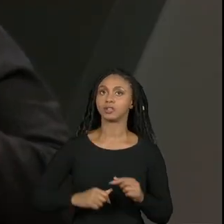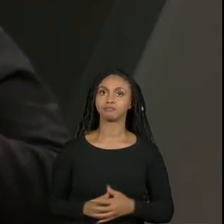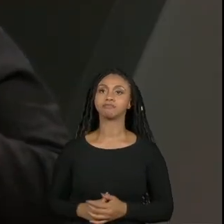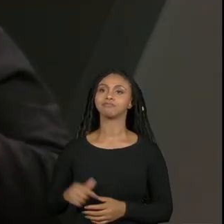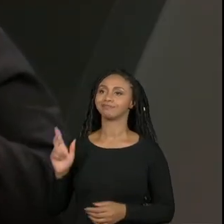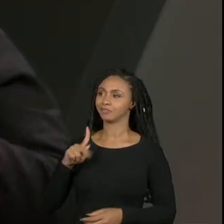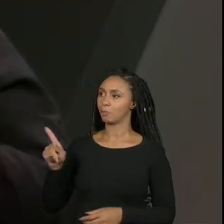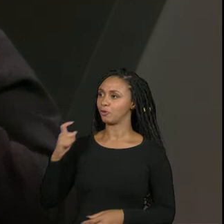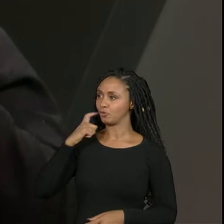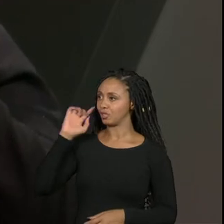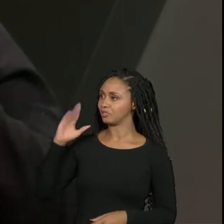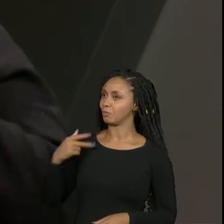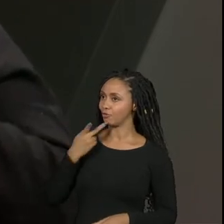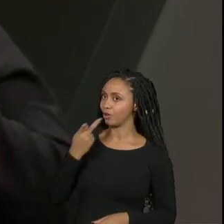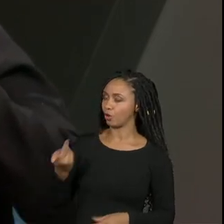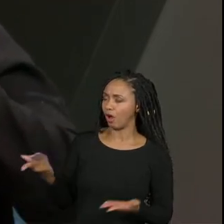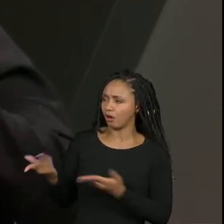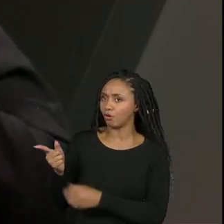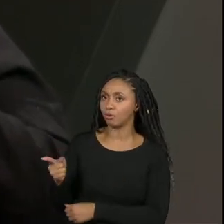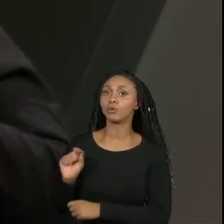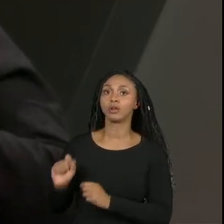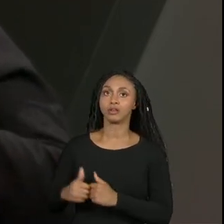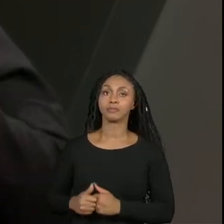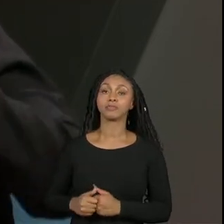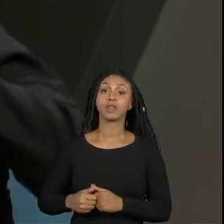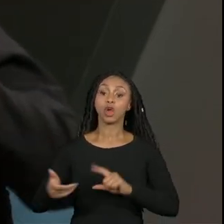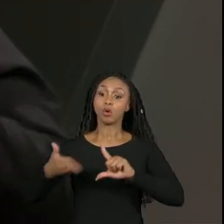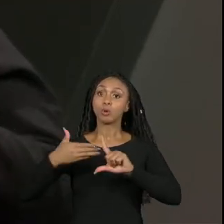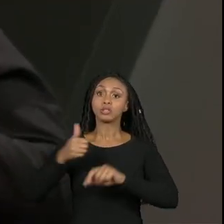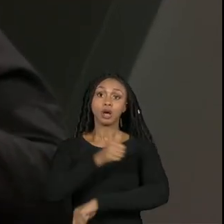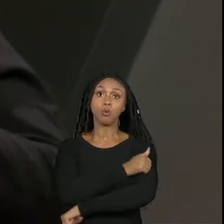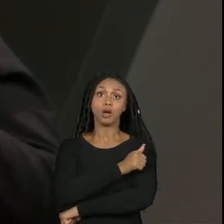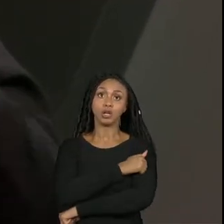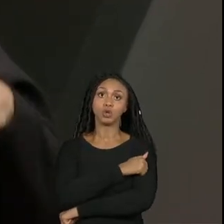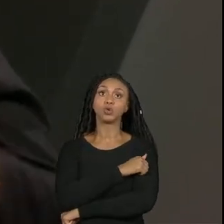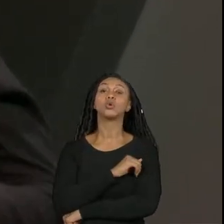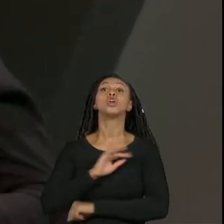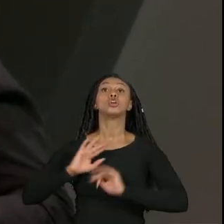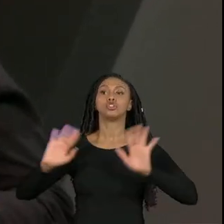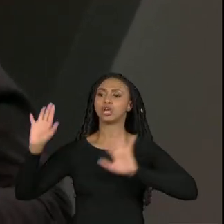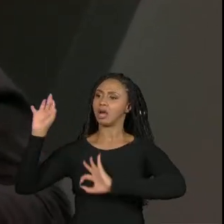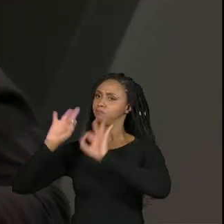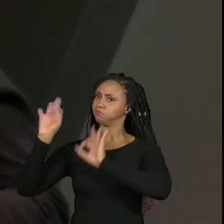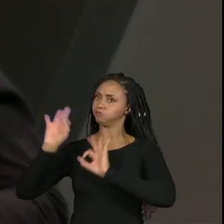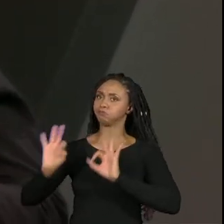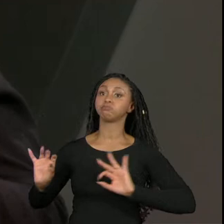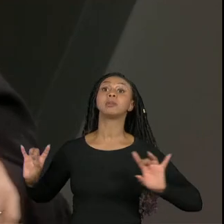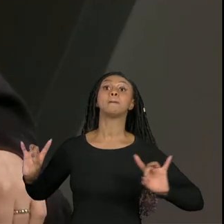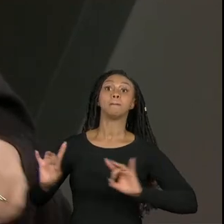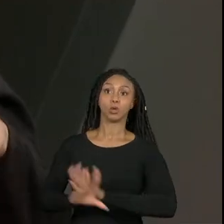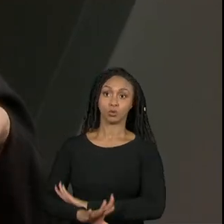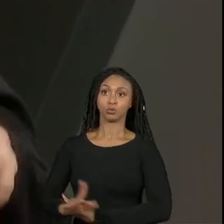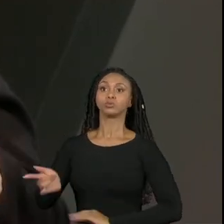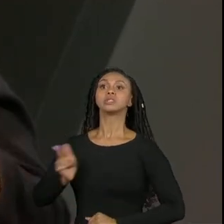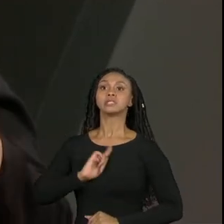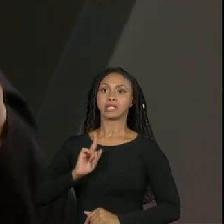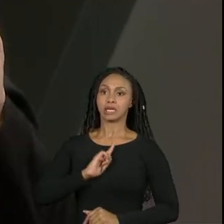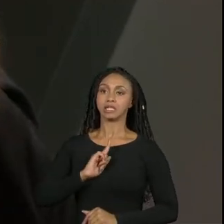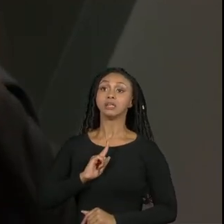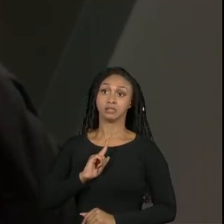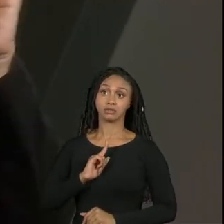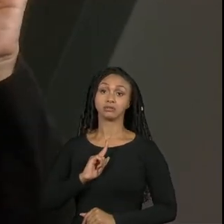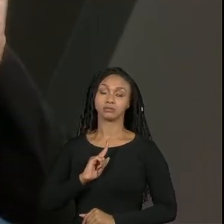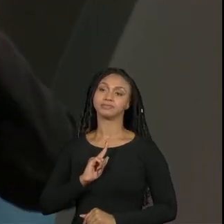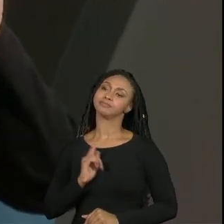professora Simone acabou de dizer que assim o portal do aluno ele já está parametrizado por isso que a gente tem essa questão aqui